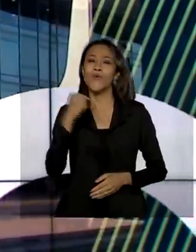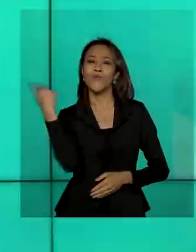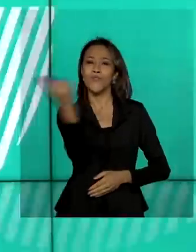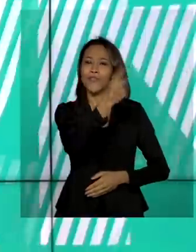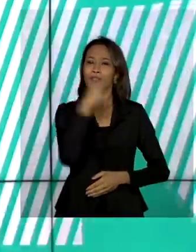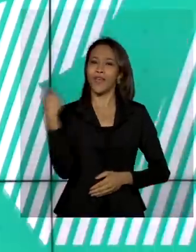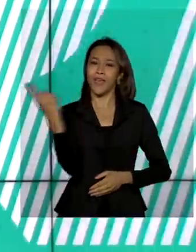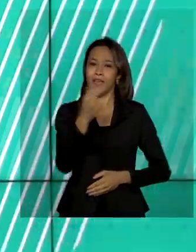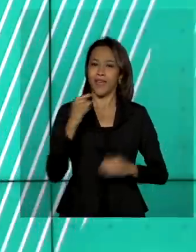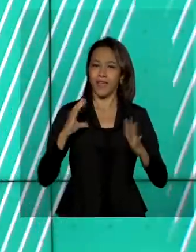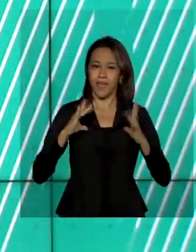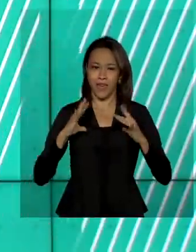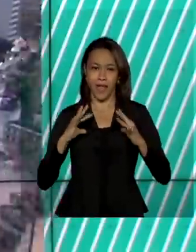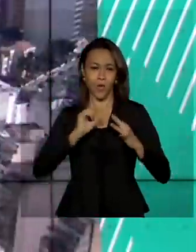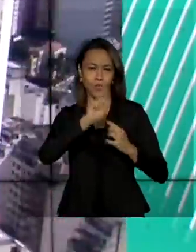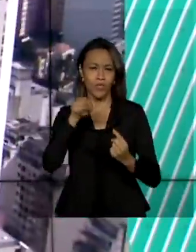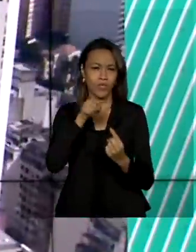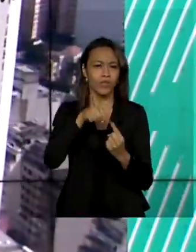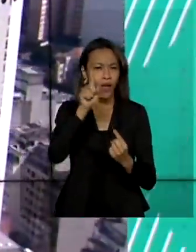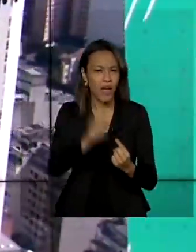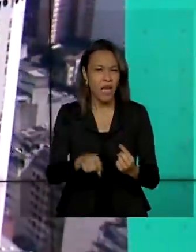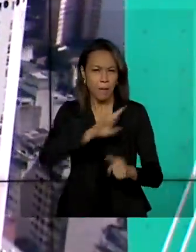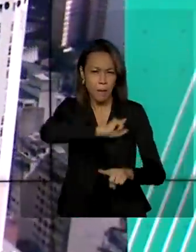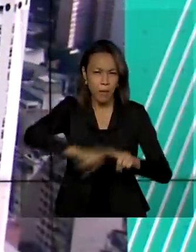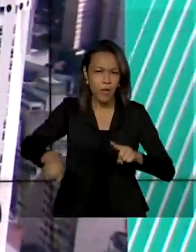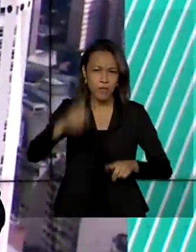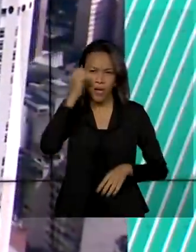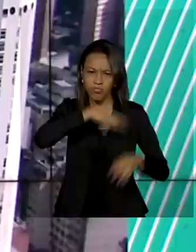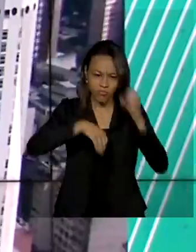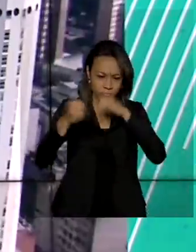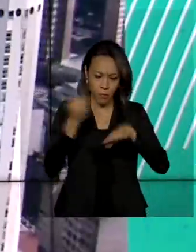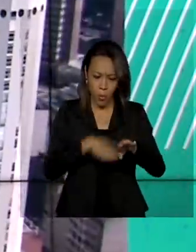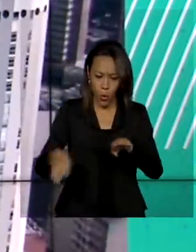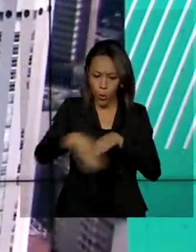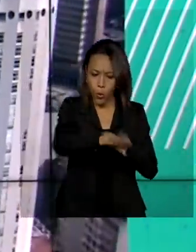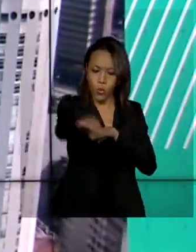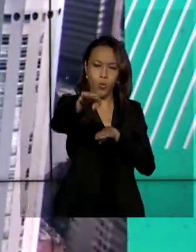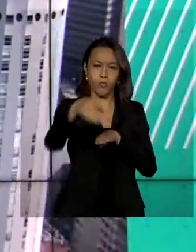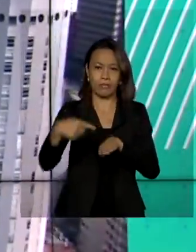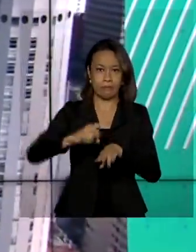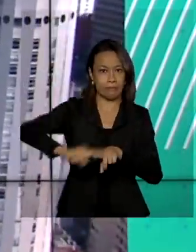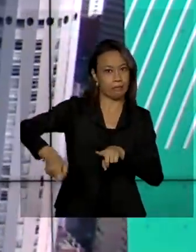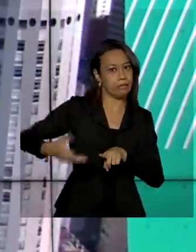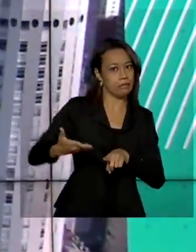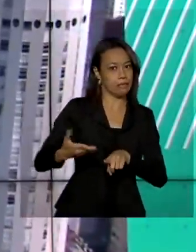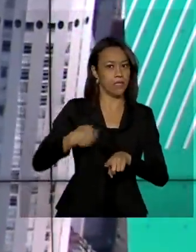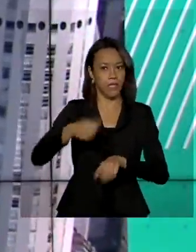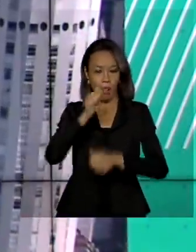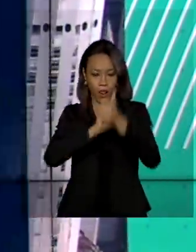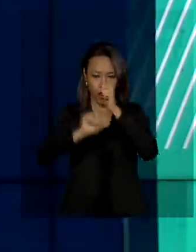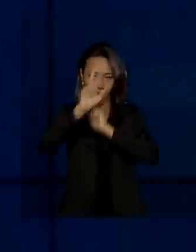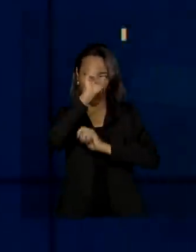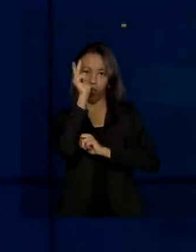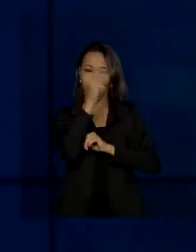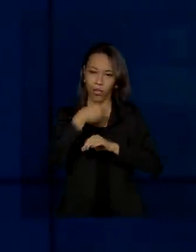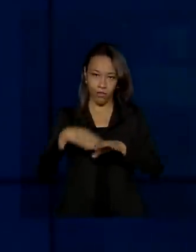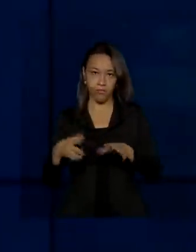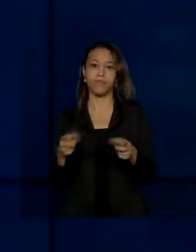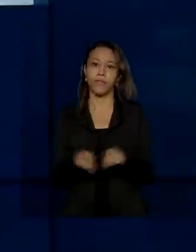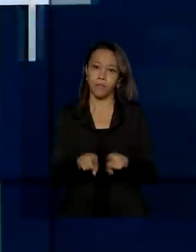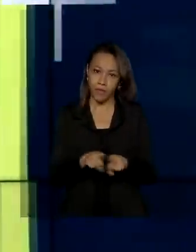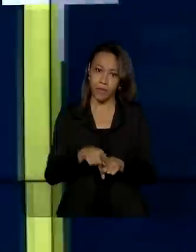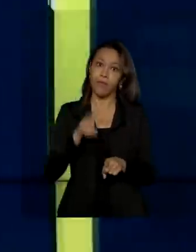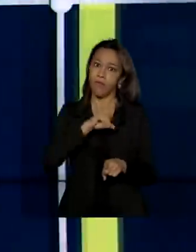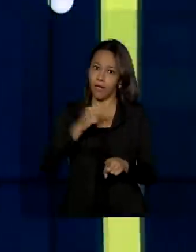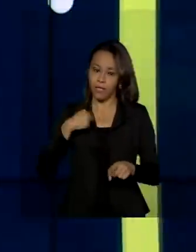é coibir abusos no trânsito, como excesso de velocidade, ultrapassagens proibidas e embriaguez ao volante. Haverá